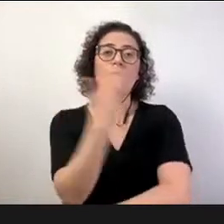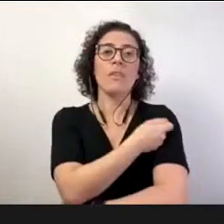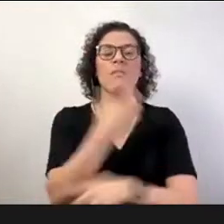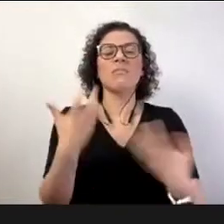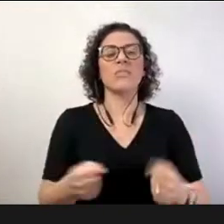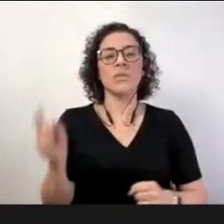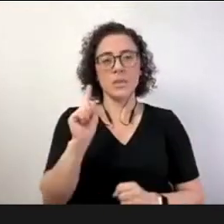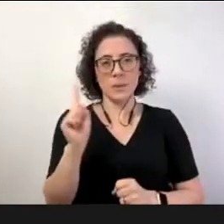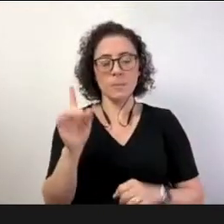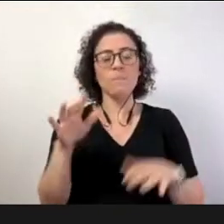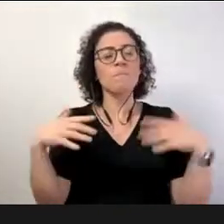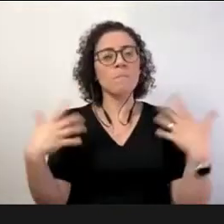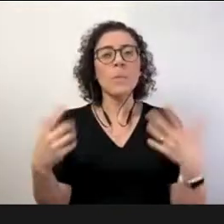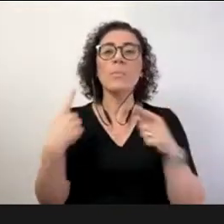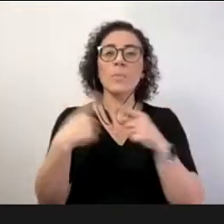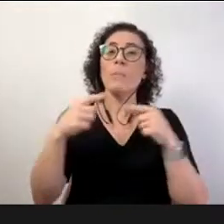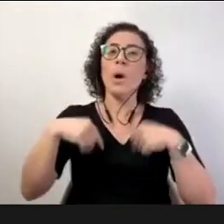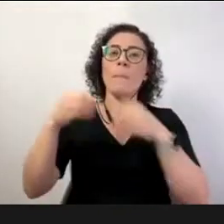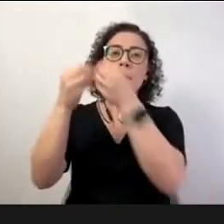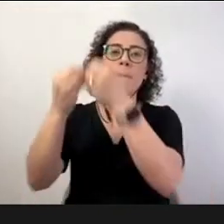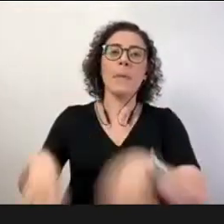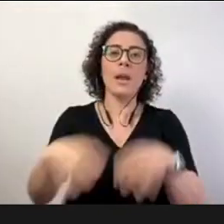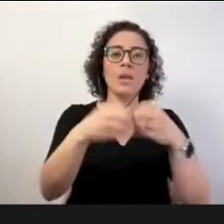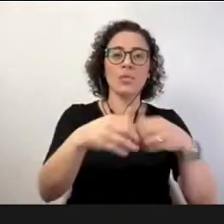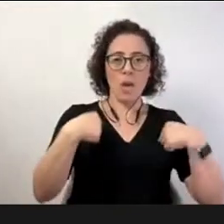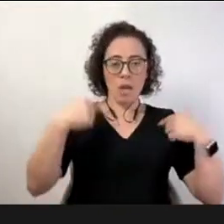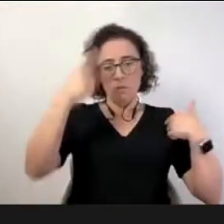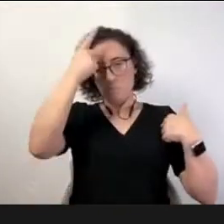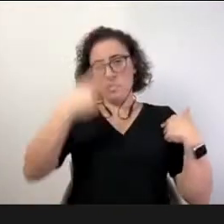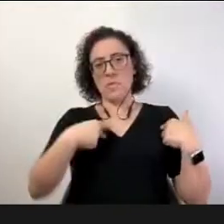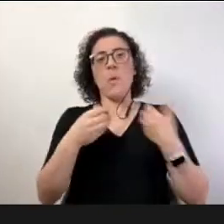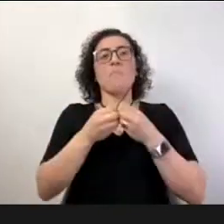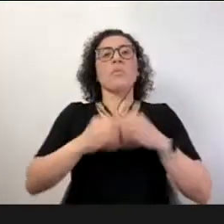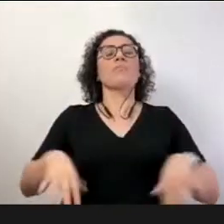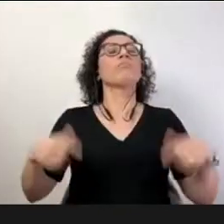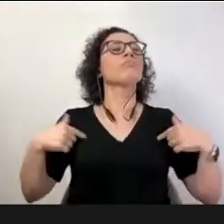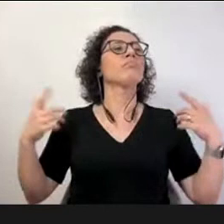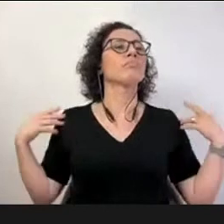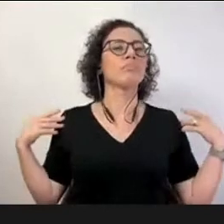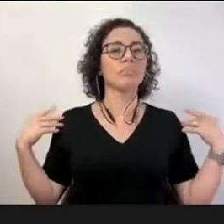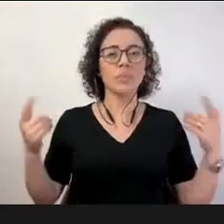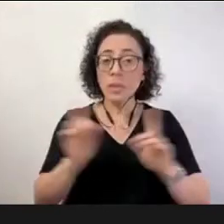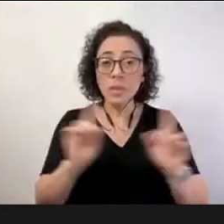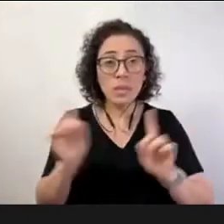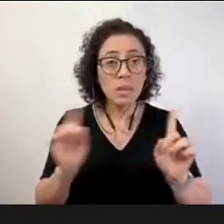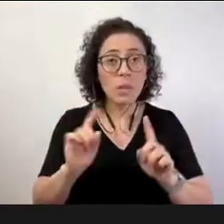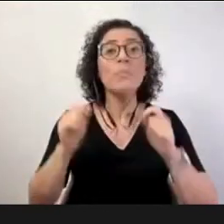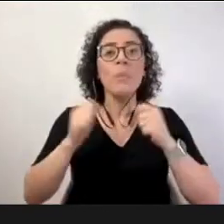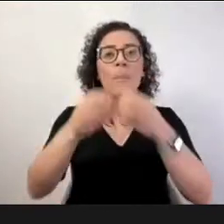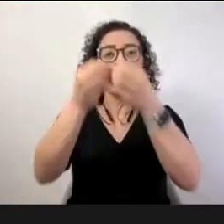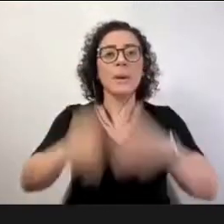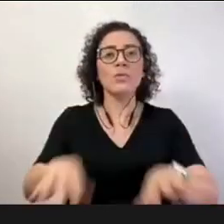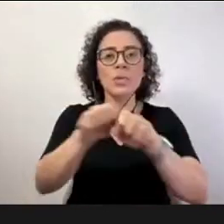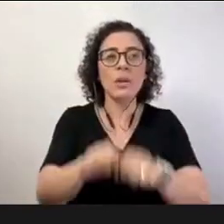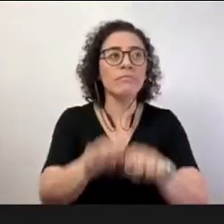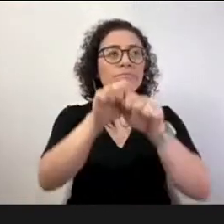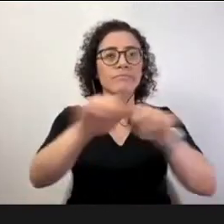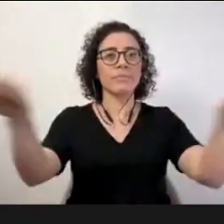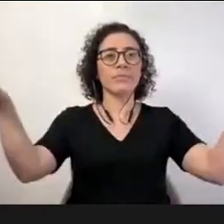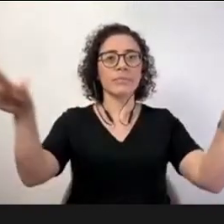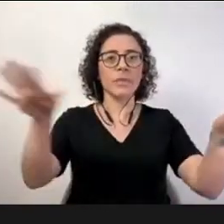à educação nós precisamos de criar sistemas que eduquem todos e agora reparem todos